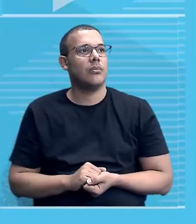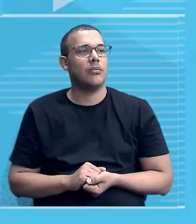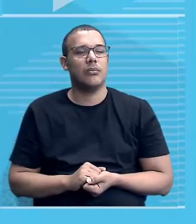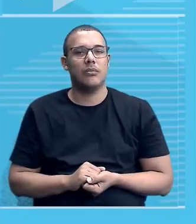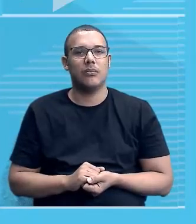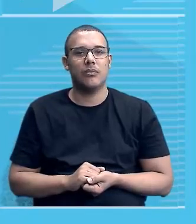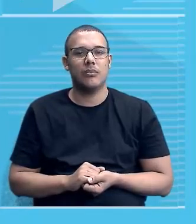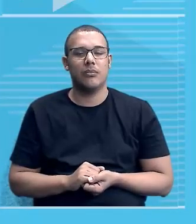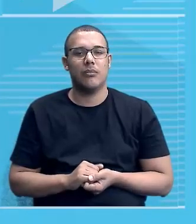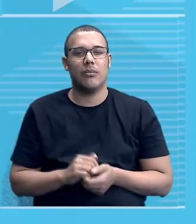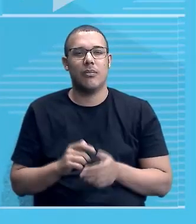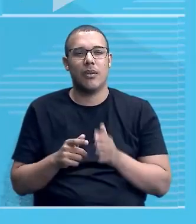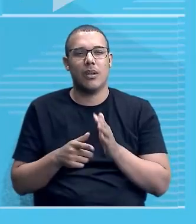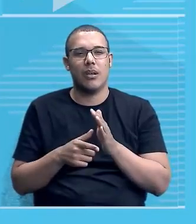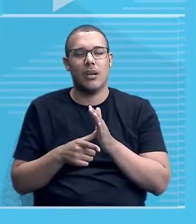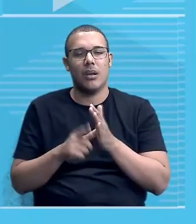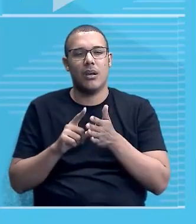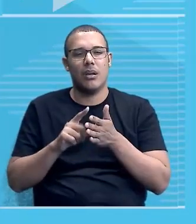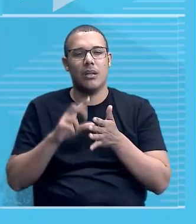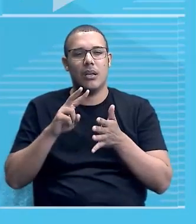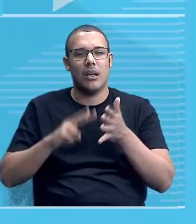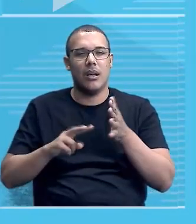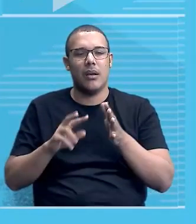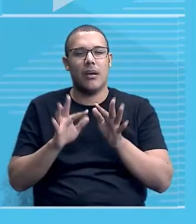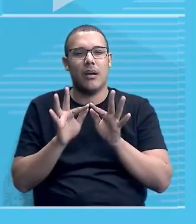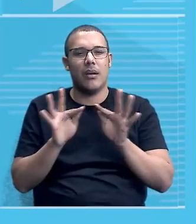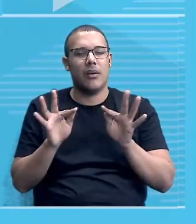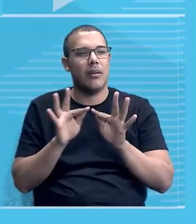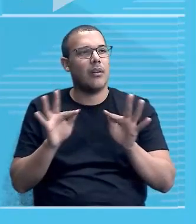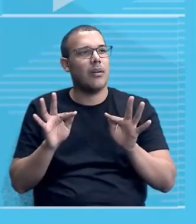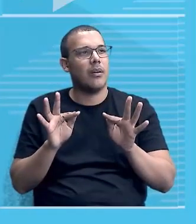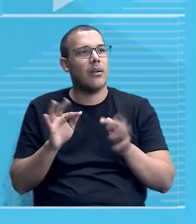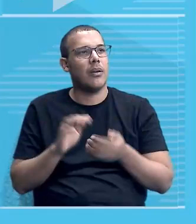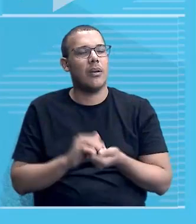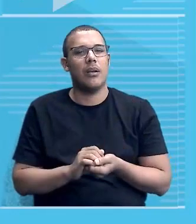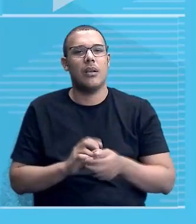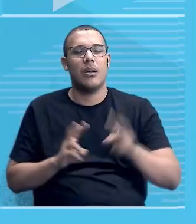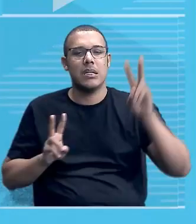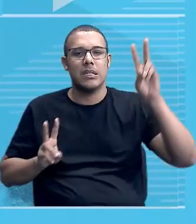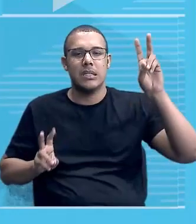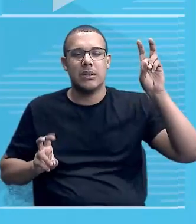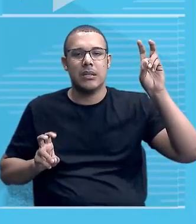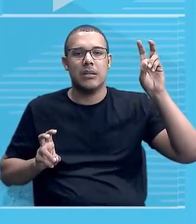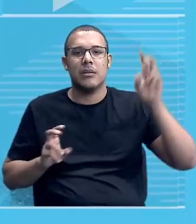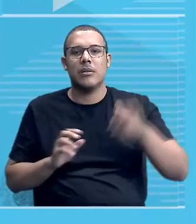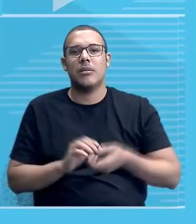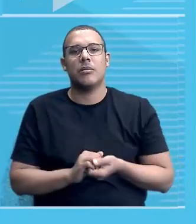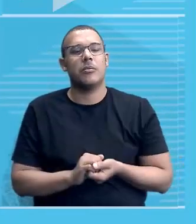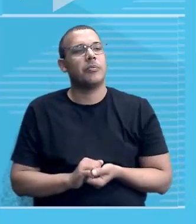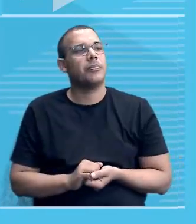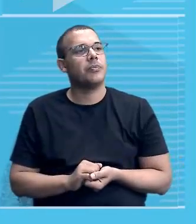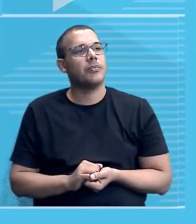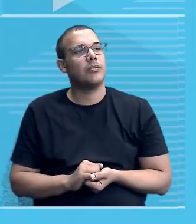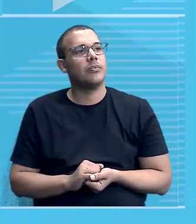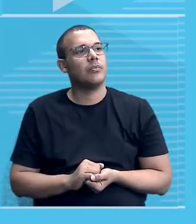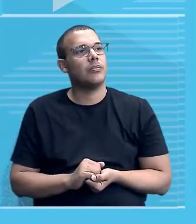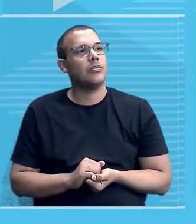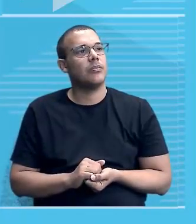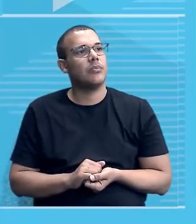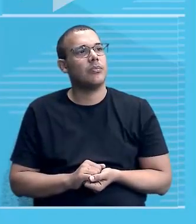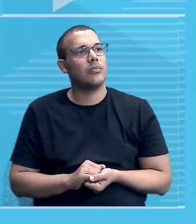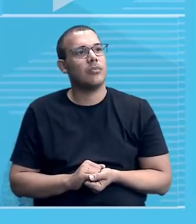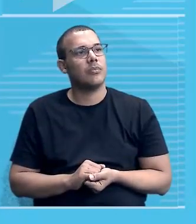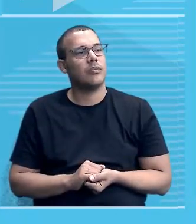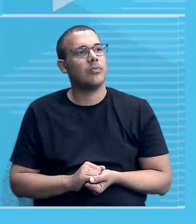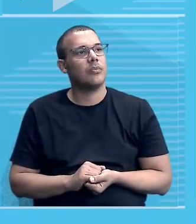Antes de ler essa frase, né? Perdão, isso uma citação, não uma frase? A citação, tá aí a referência bibliográfica do Sardam,